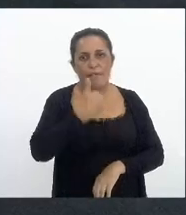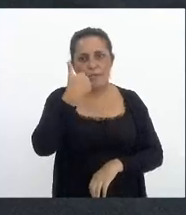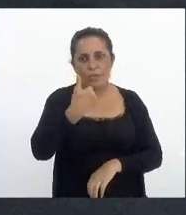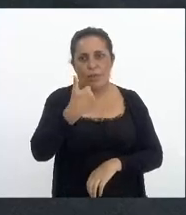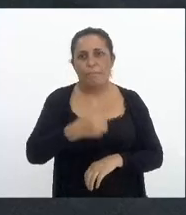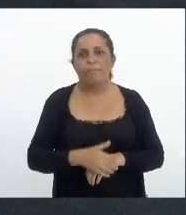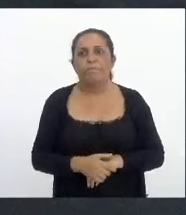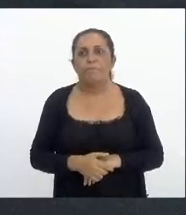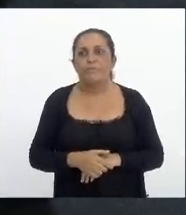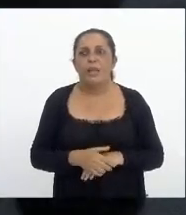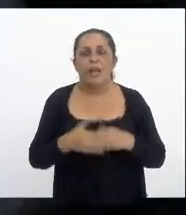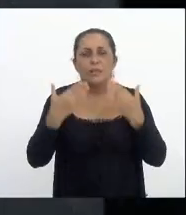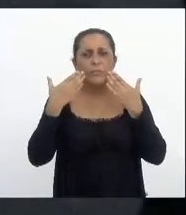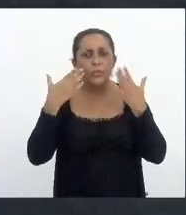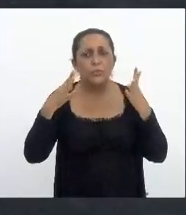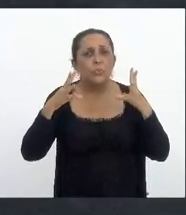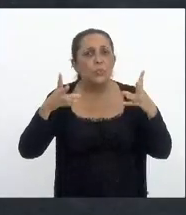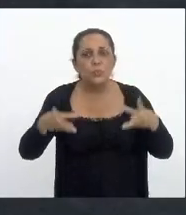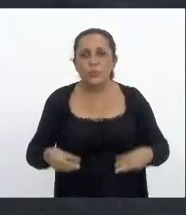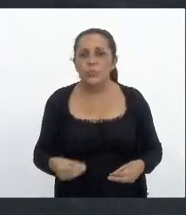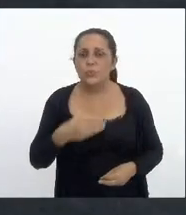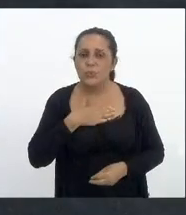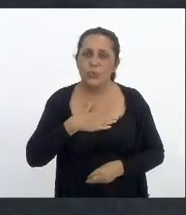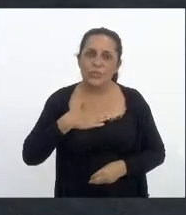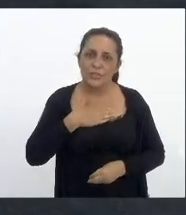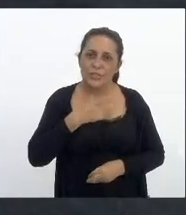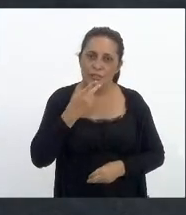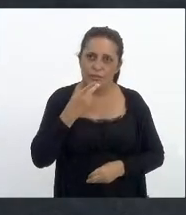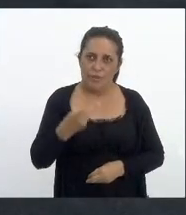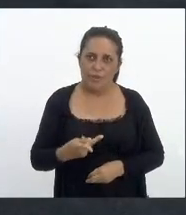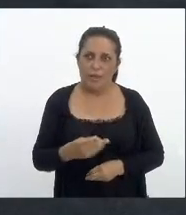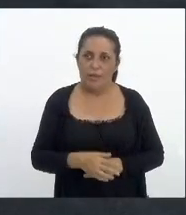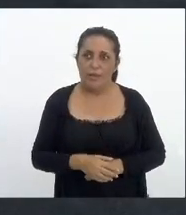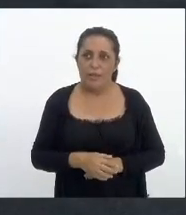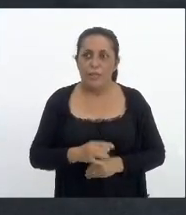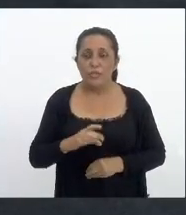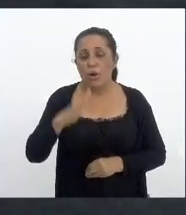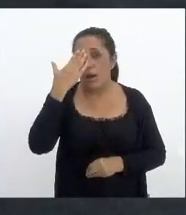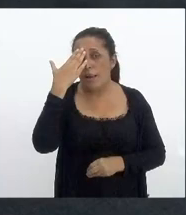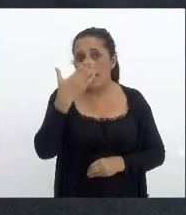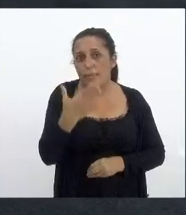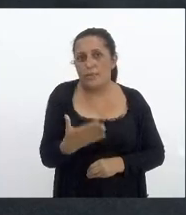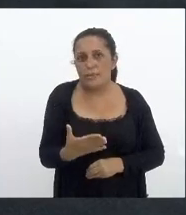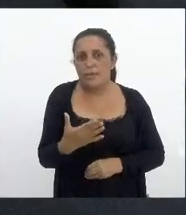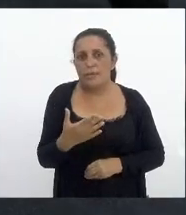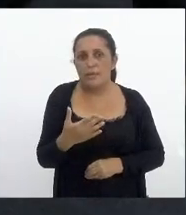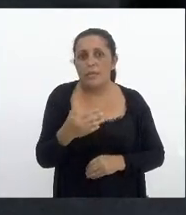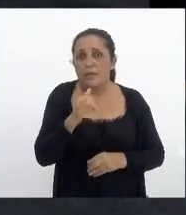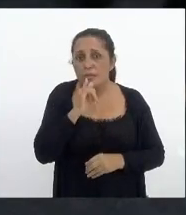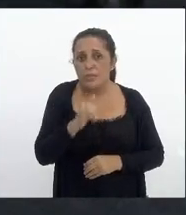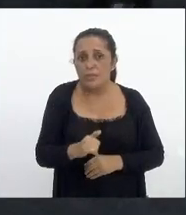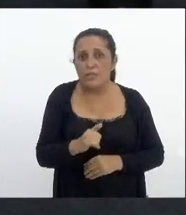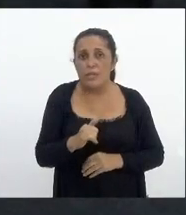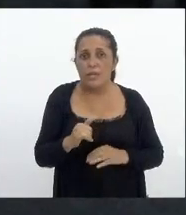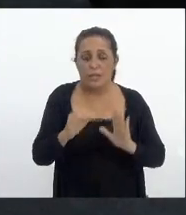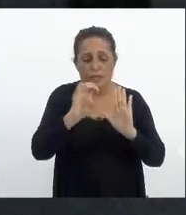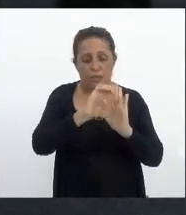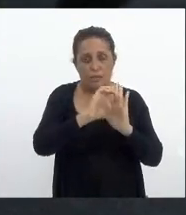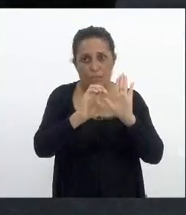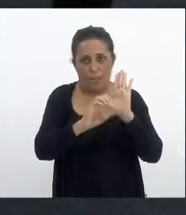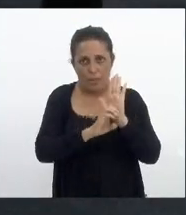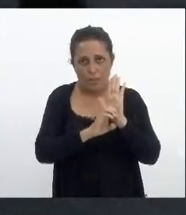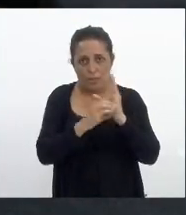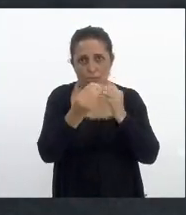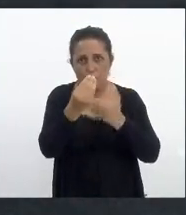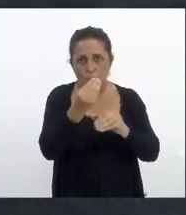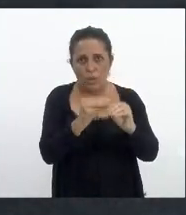ela expressou tudo que eu gostaria de falar eu só tenho a agradecer e dizer que as emendas colocadas